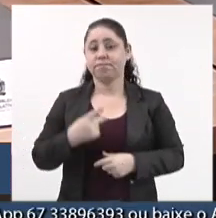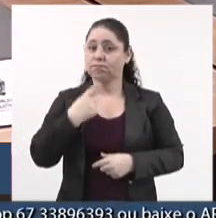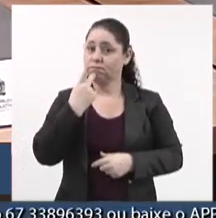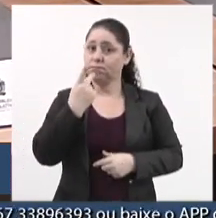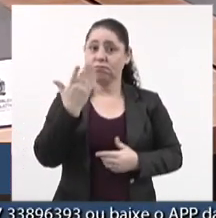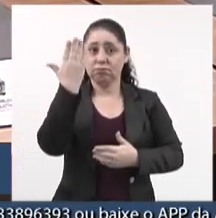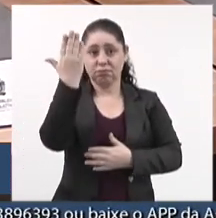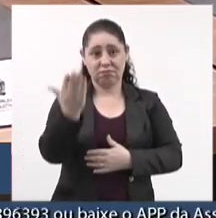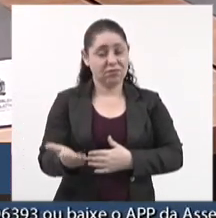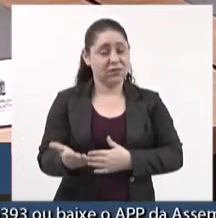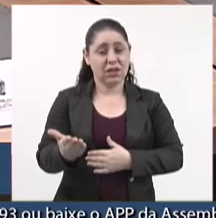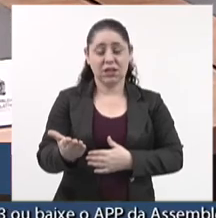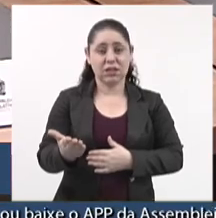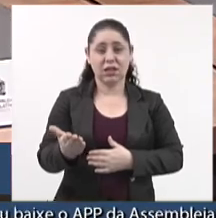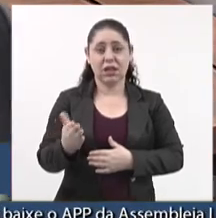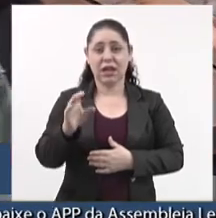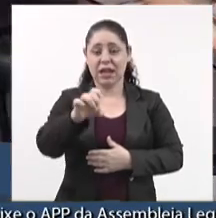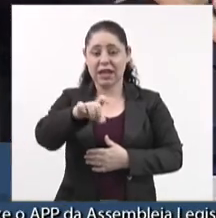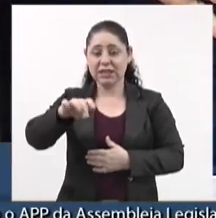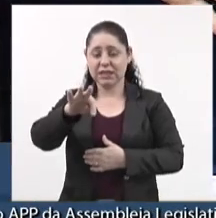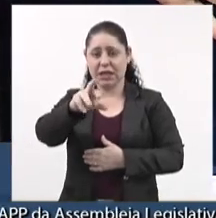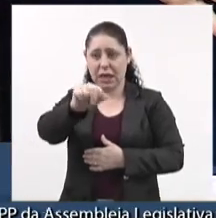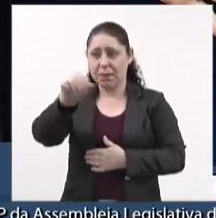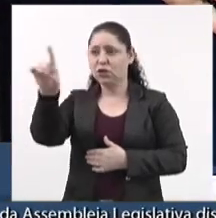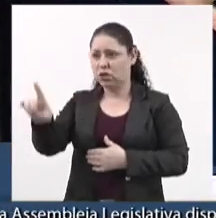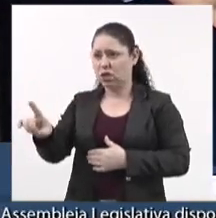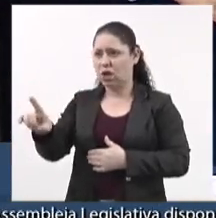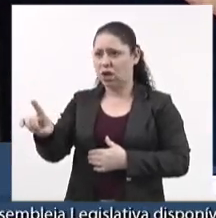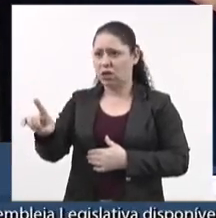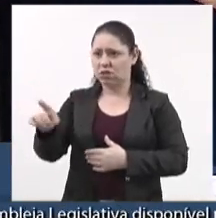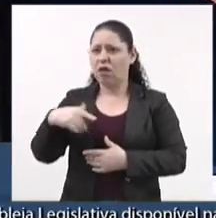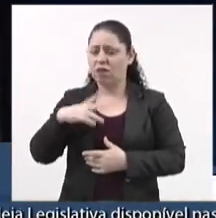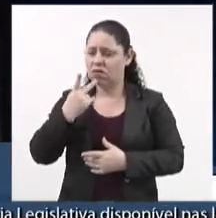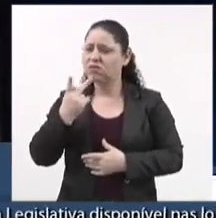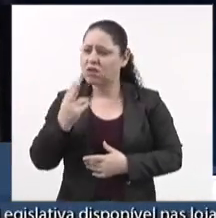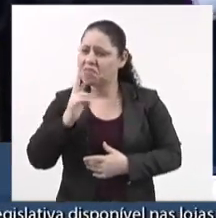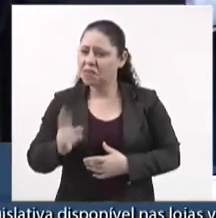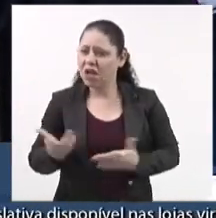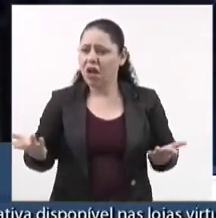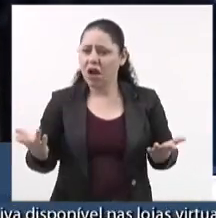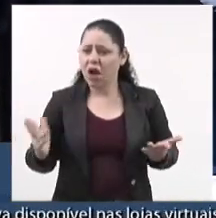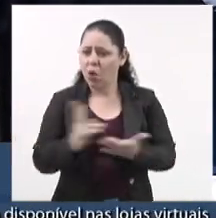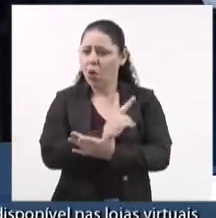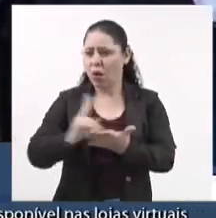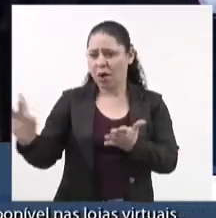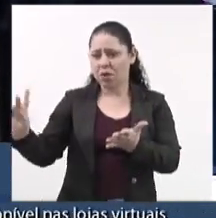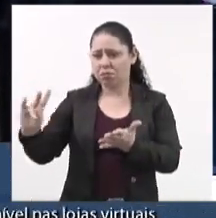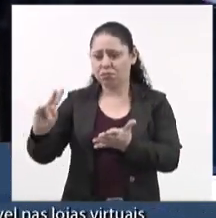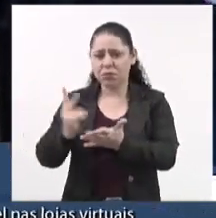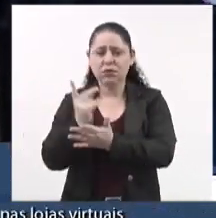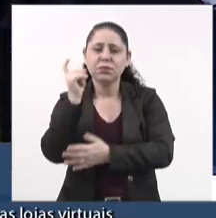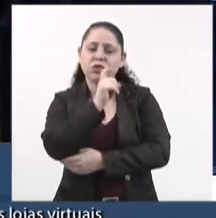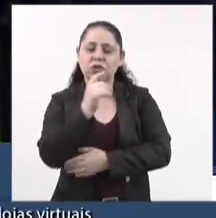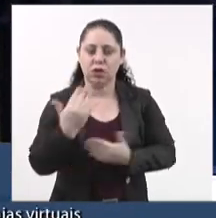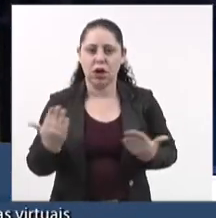falando vossa excelência de extrema direita, eu estou ofendendo vossa excelência? Estou dizendo alguma inverdade aqui?